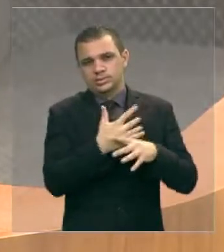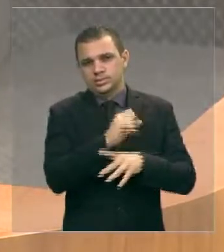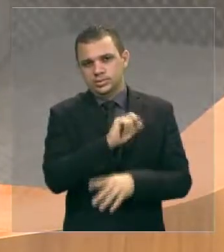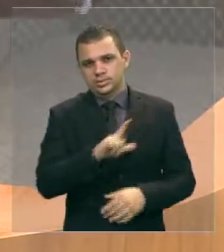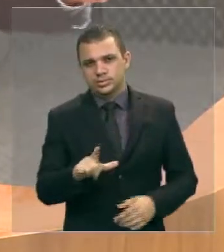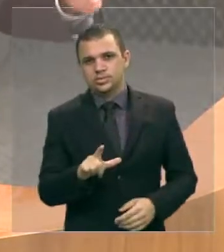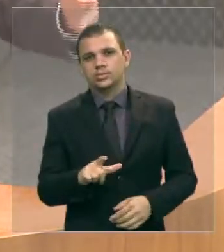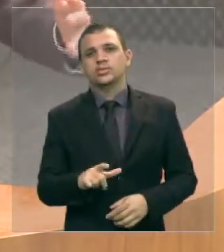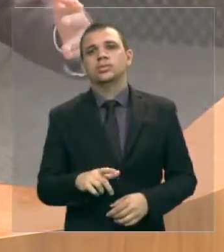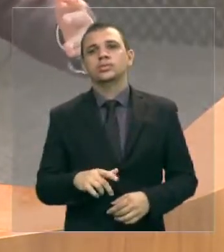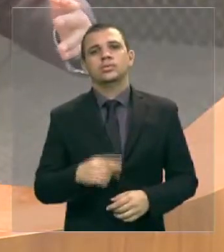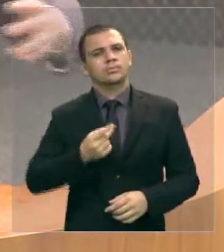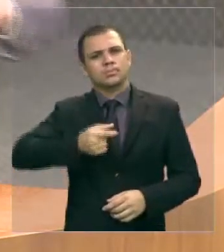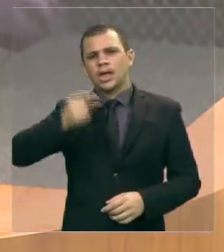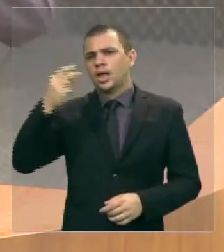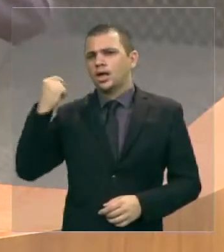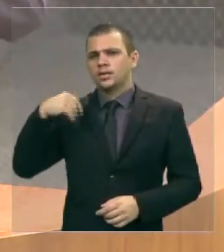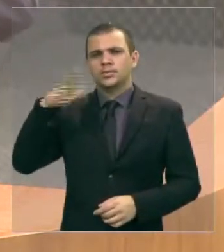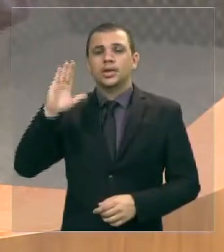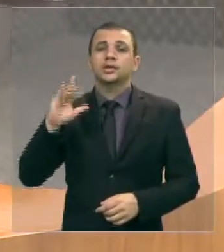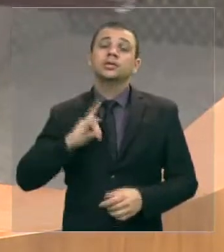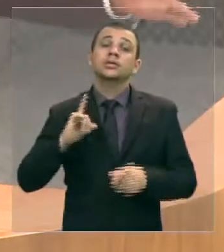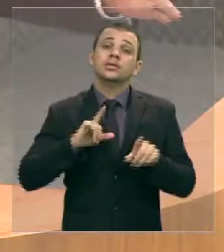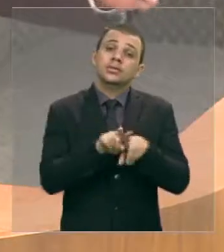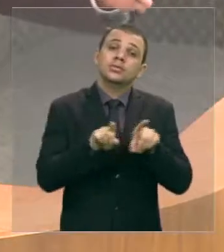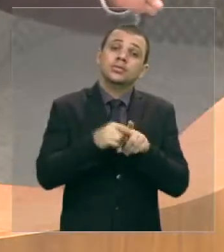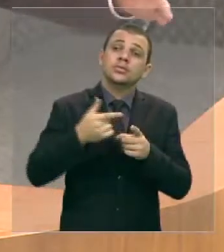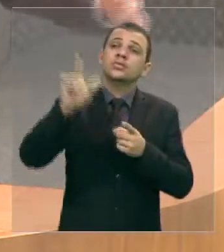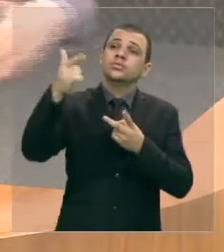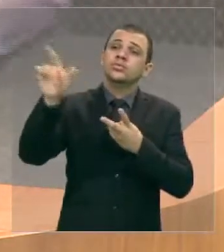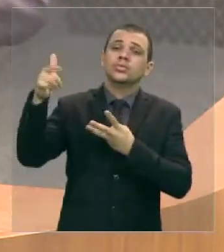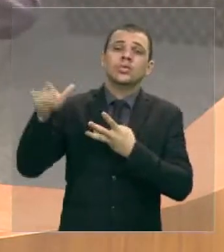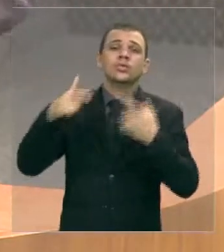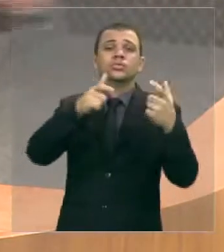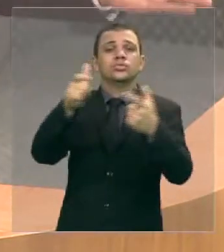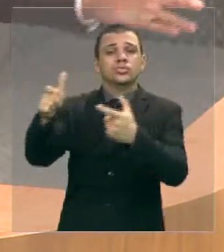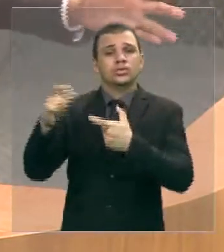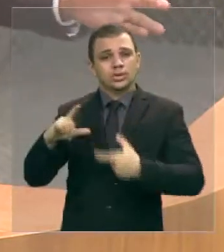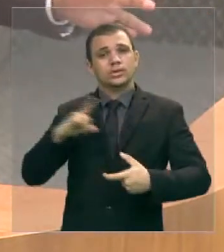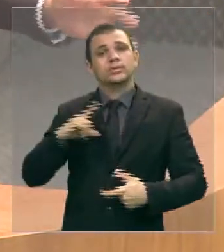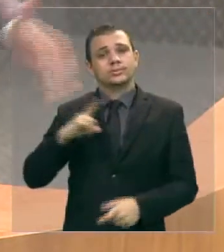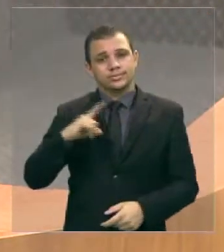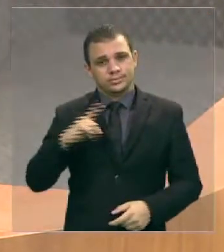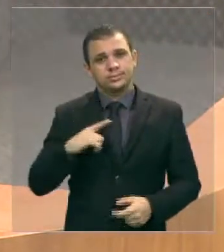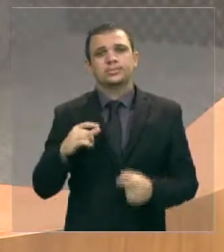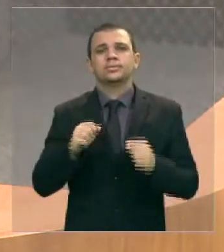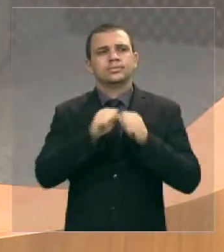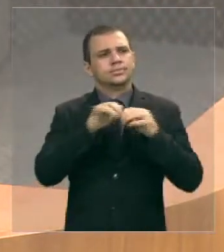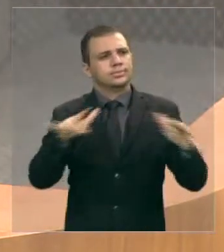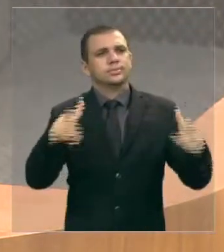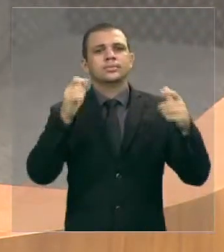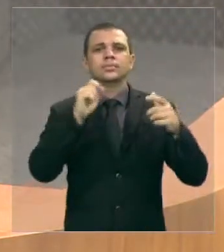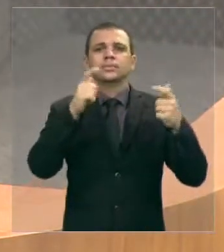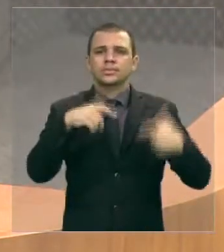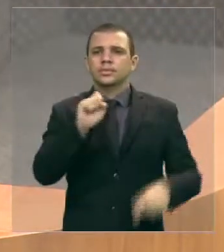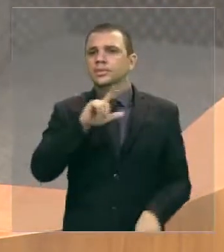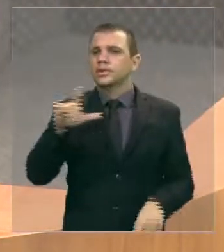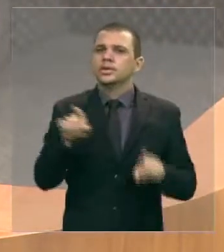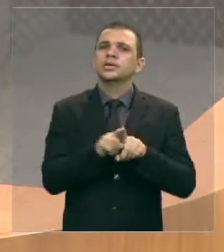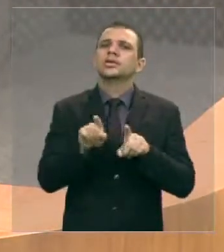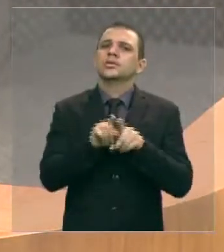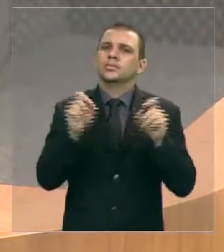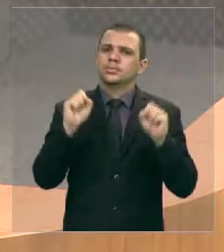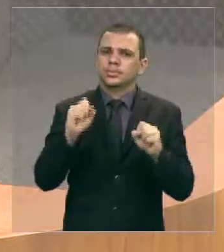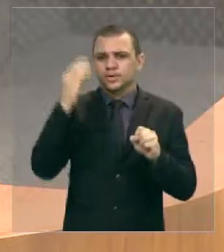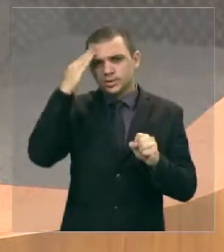tantos outros lugares que nós temos espalhados aqui em São Luís e em todo o Estado do Maranhão que podem ser reconhecidos